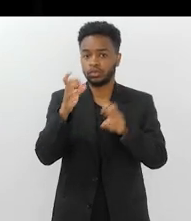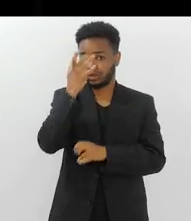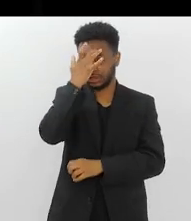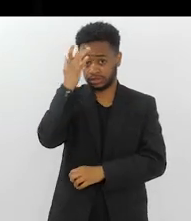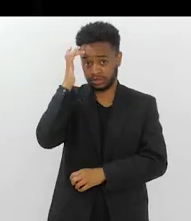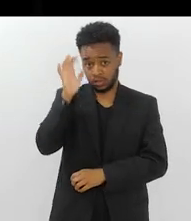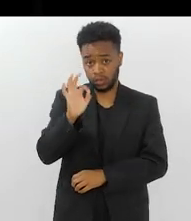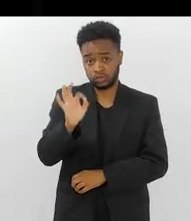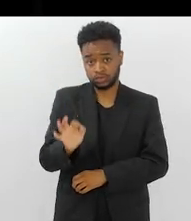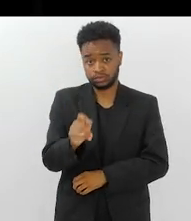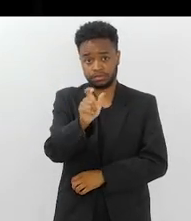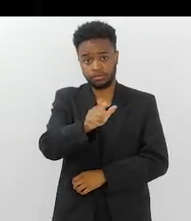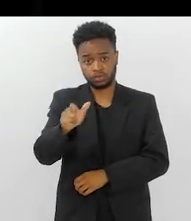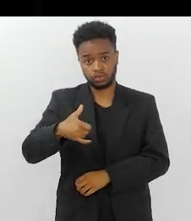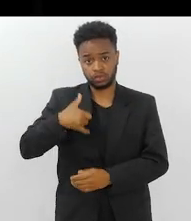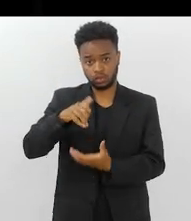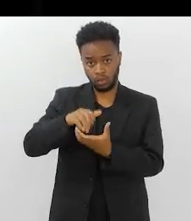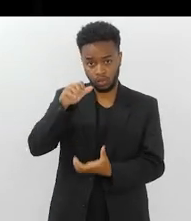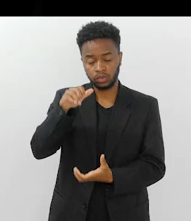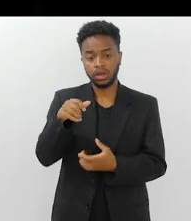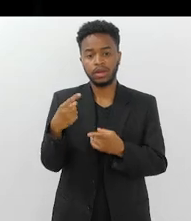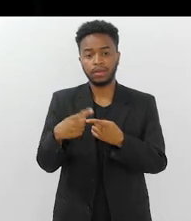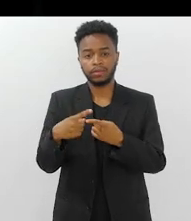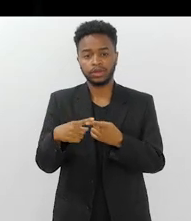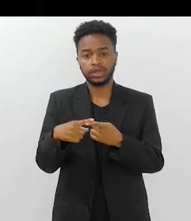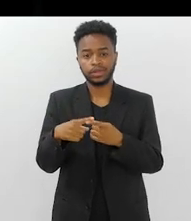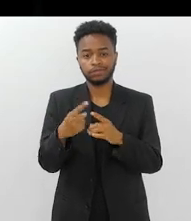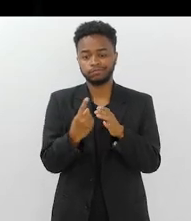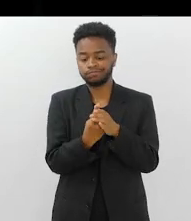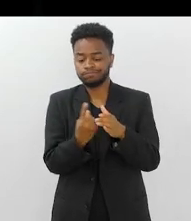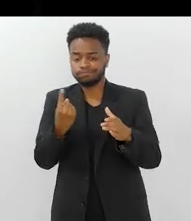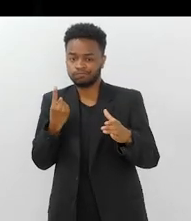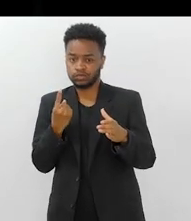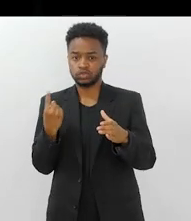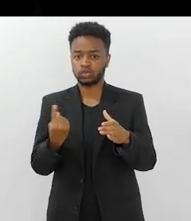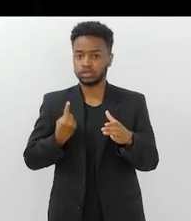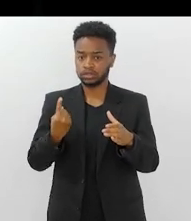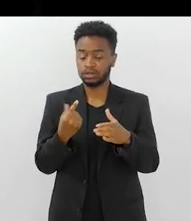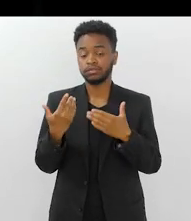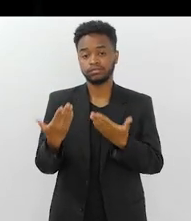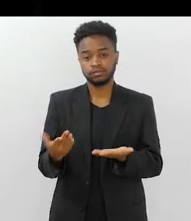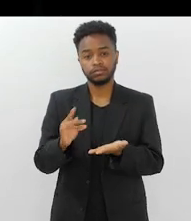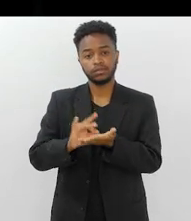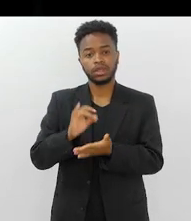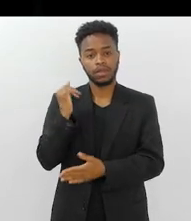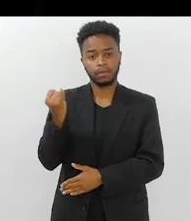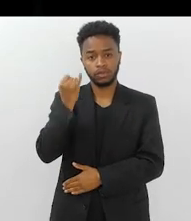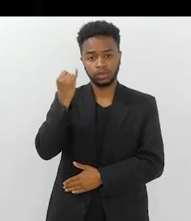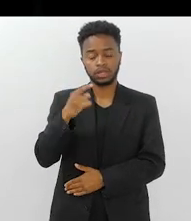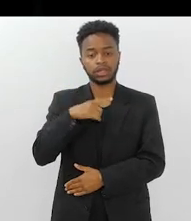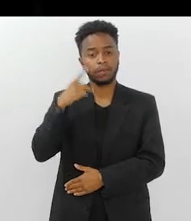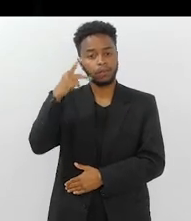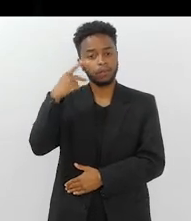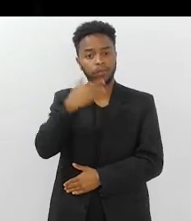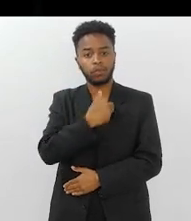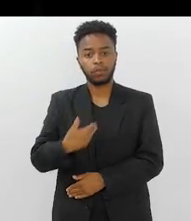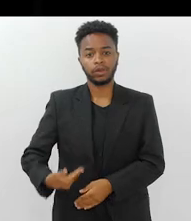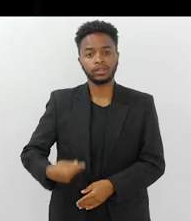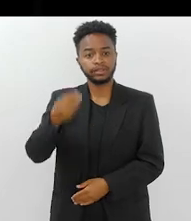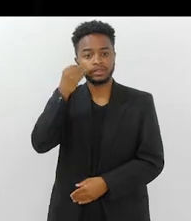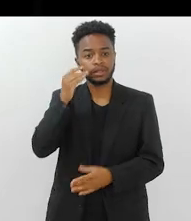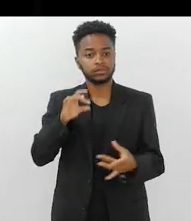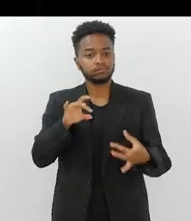mental para os idosos, ficaram muito isolados. Então, é importante as políticas públicas no sentido de